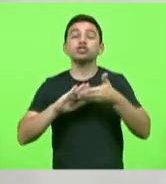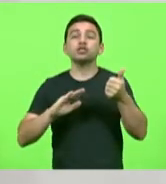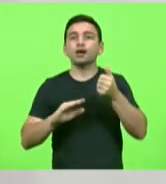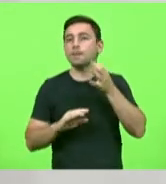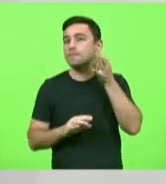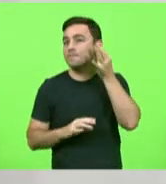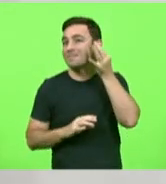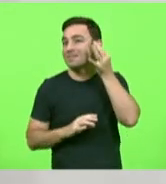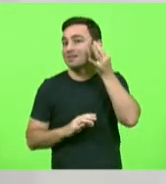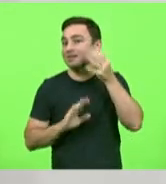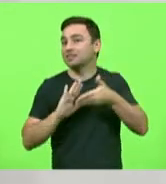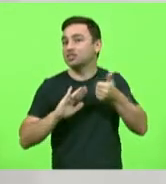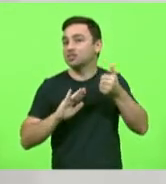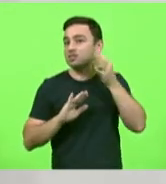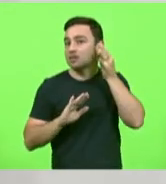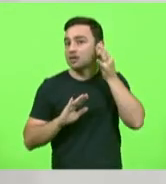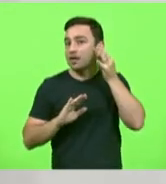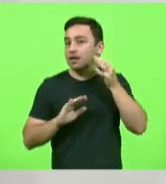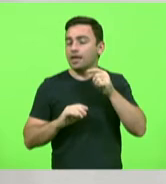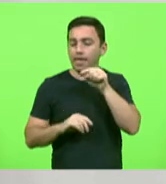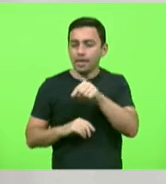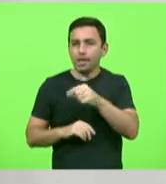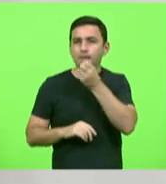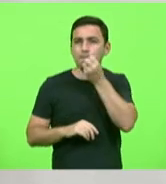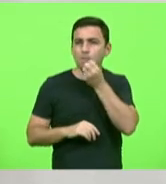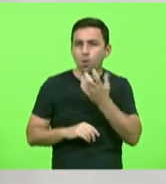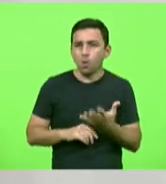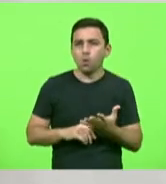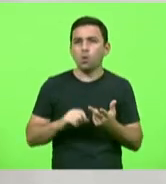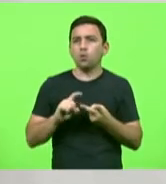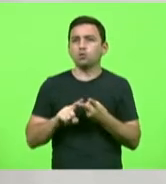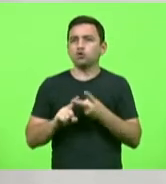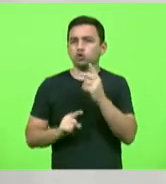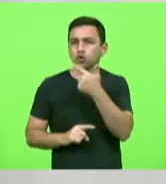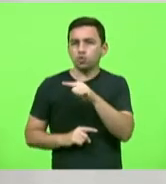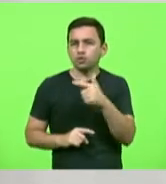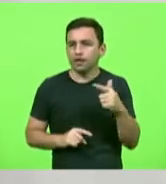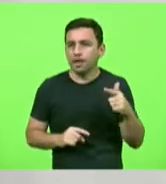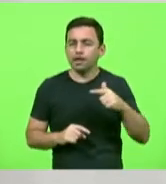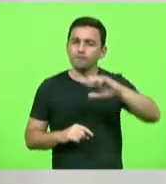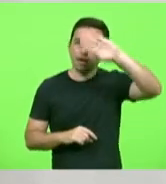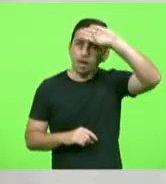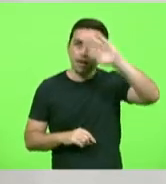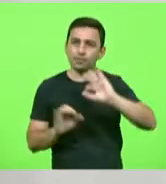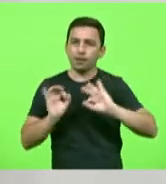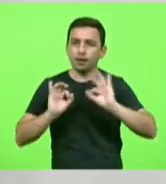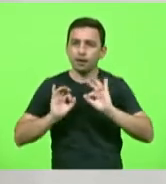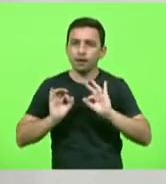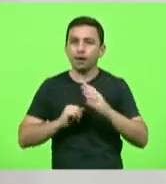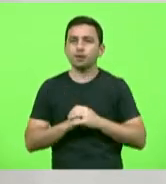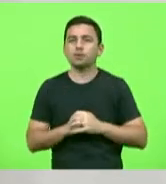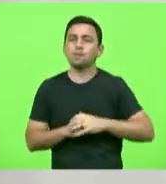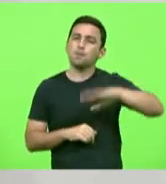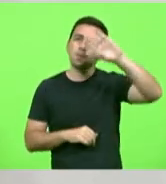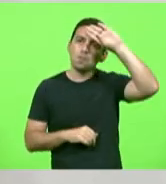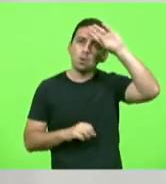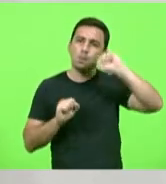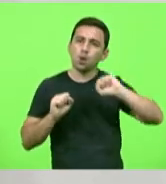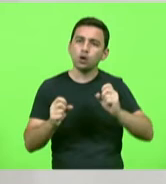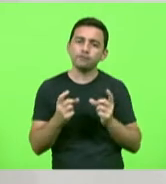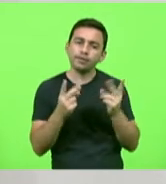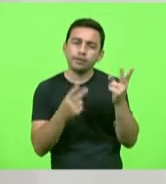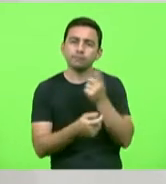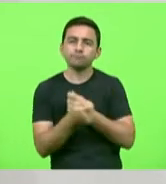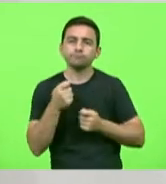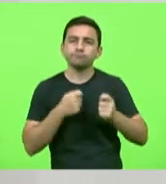brinco faz o rastreamento dizendo que o boi é sã que o boi não tem febre afitosa que o boi pode ser vendido em